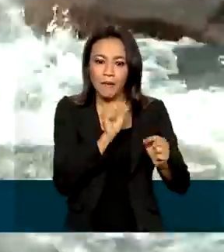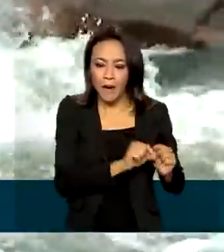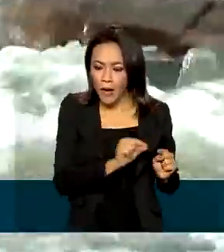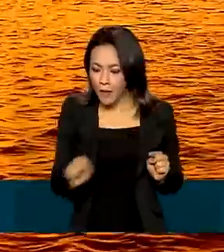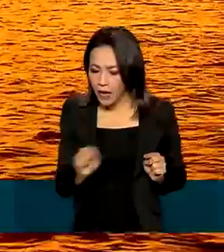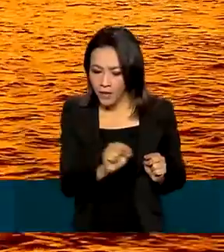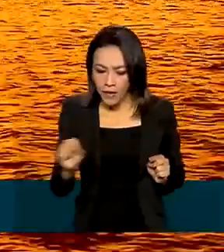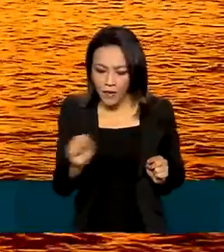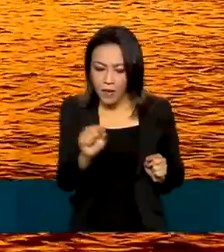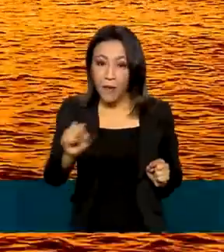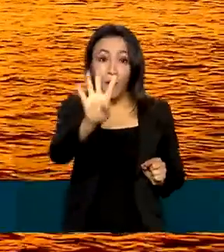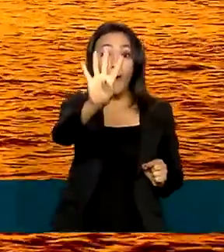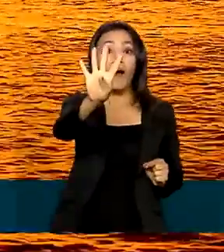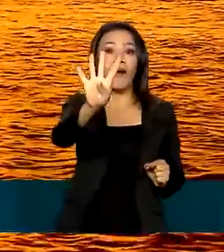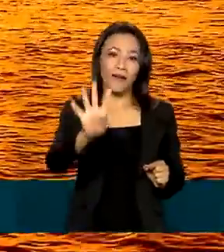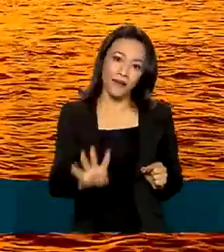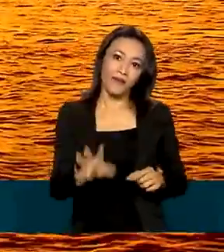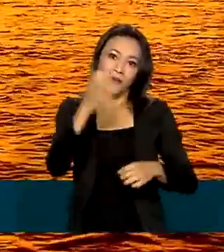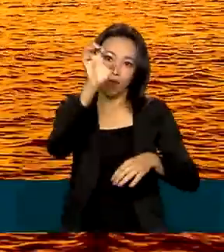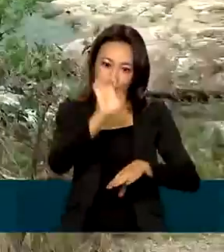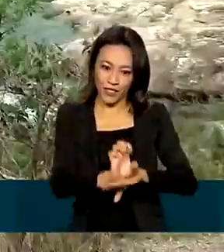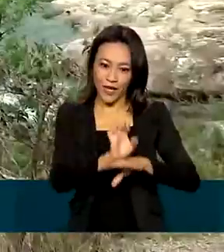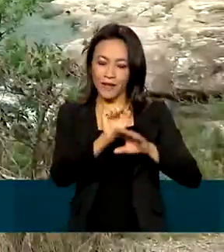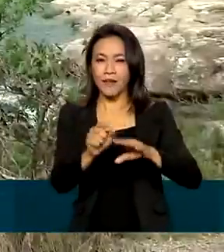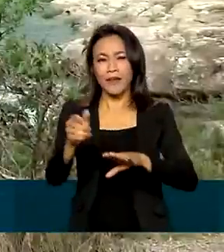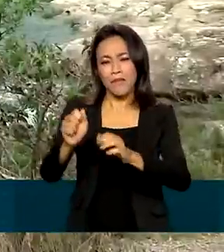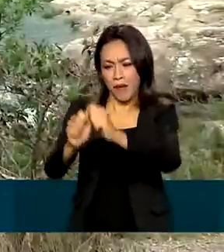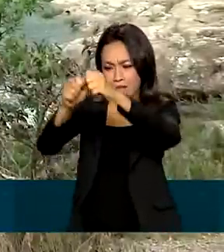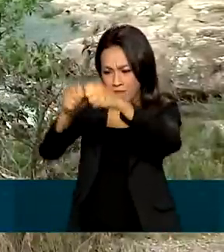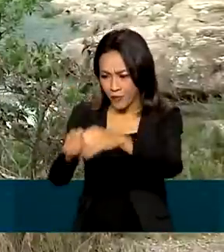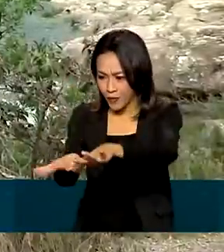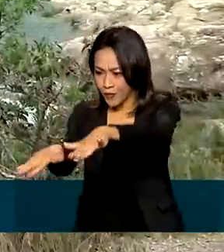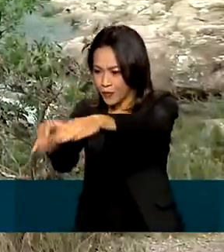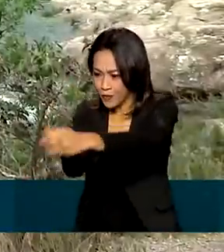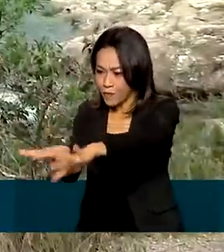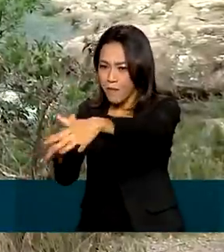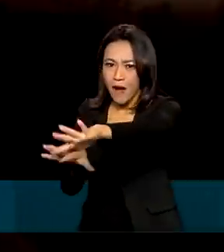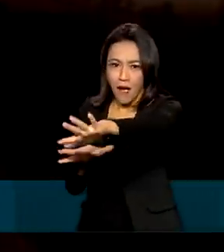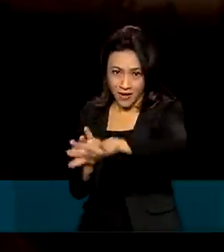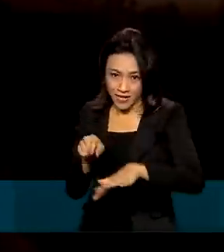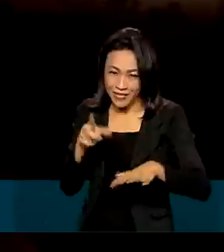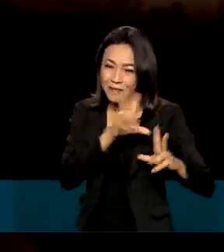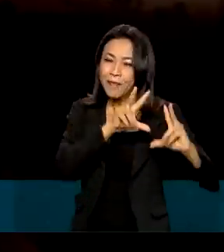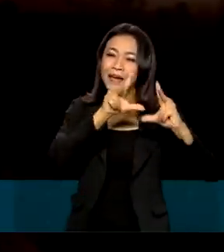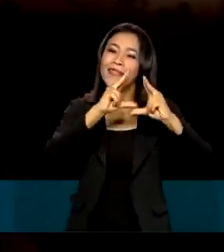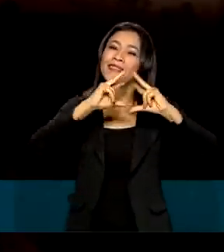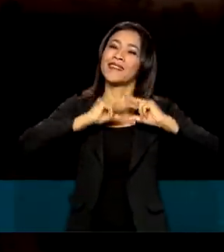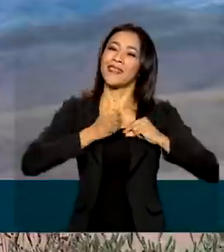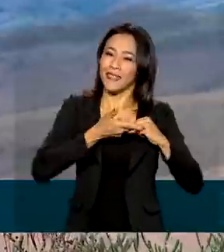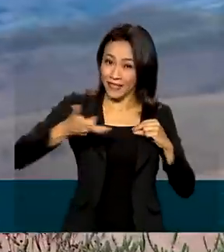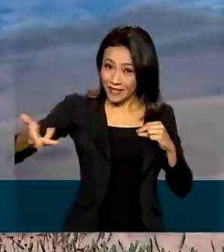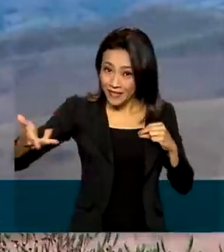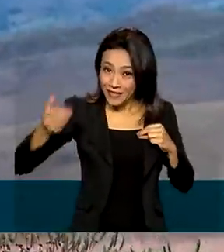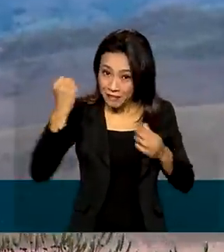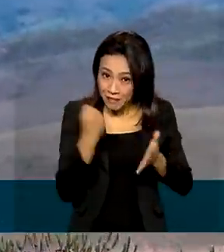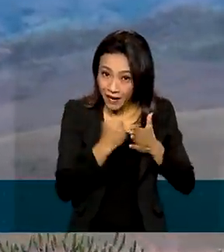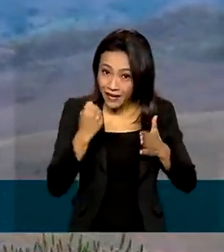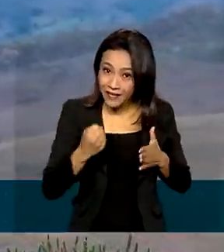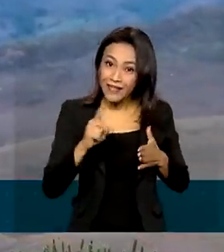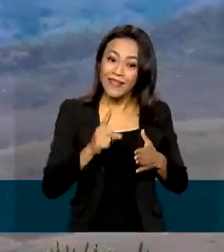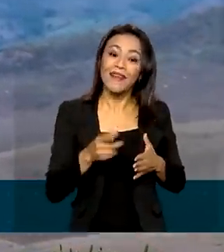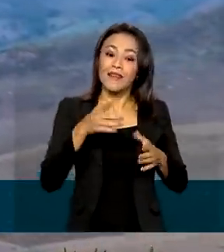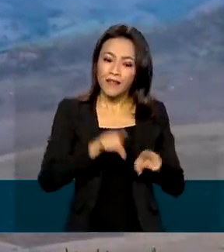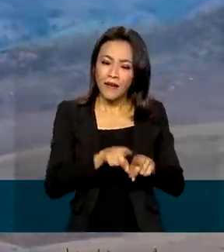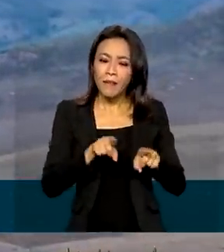estados antes de desembocar no mar. Mas não é só esse presente da natureza que marca a região. As condições do